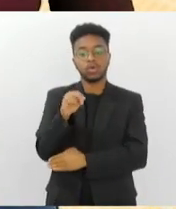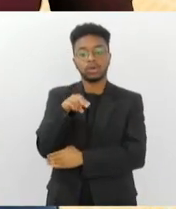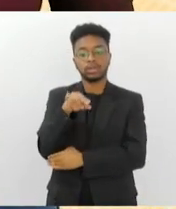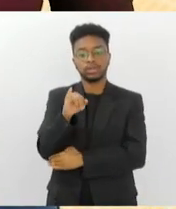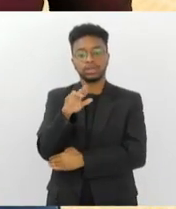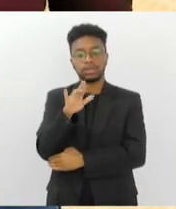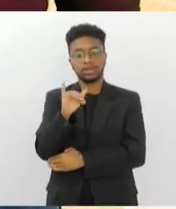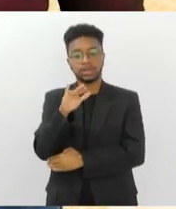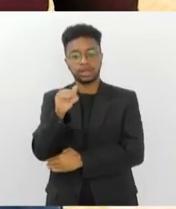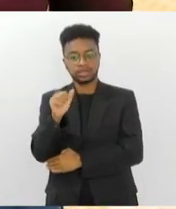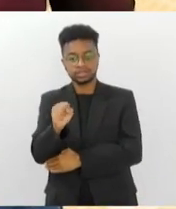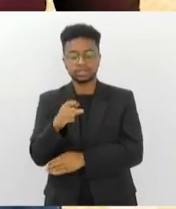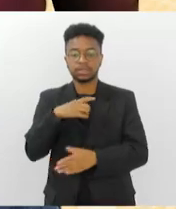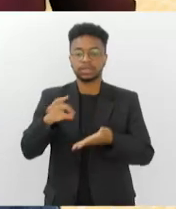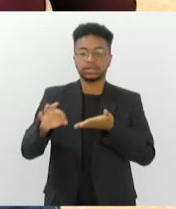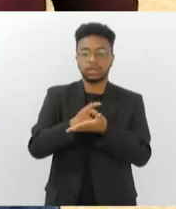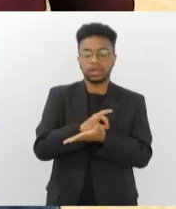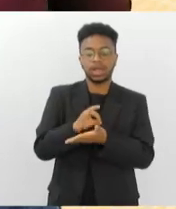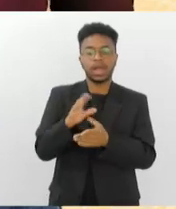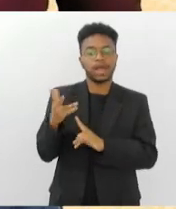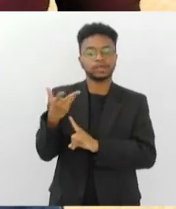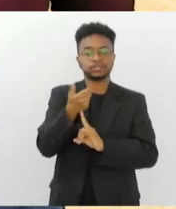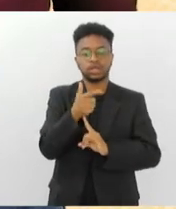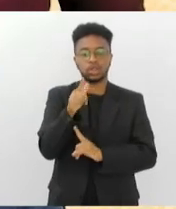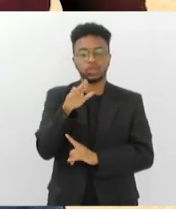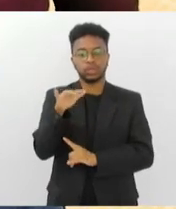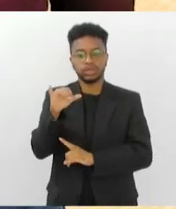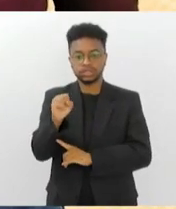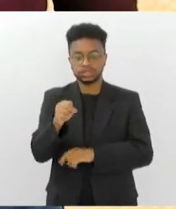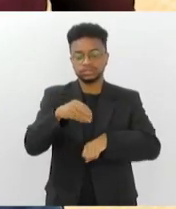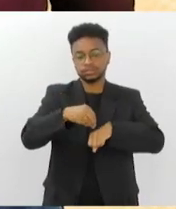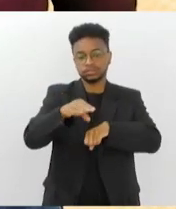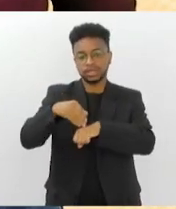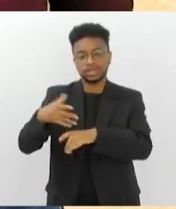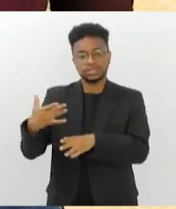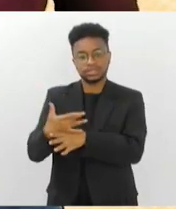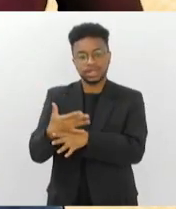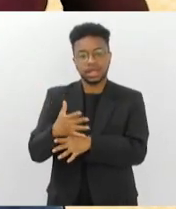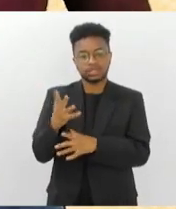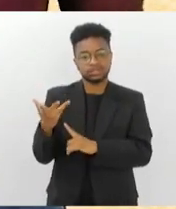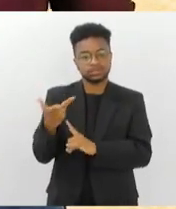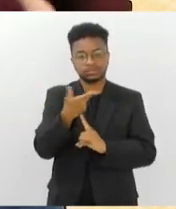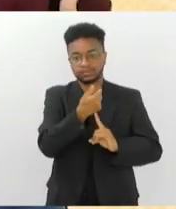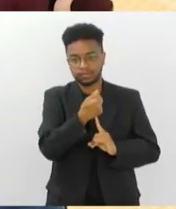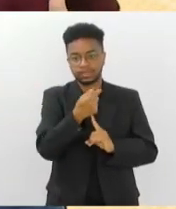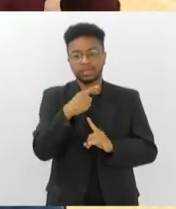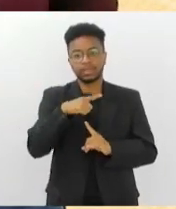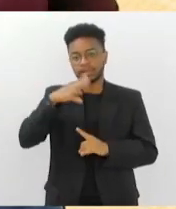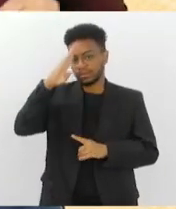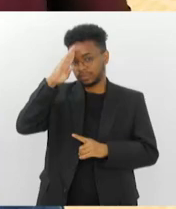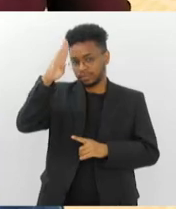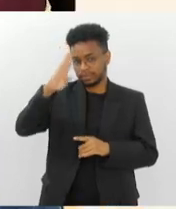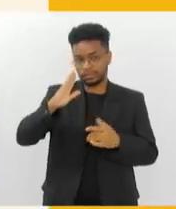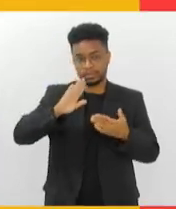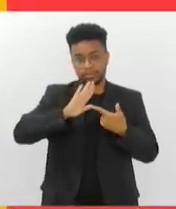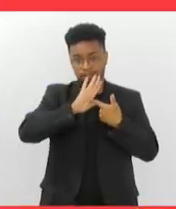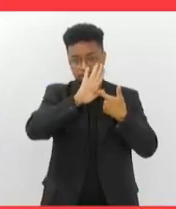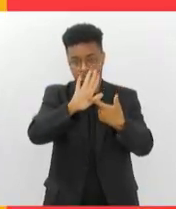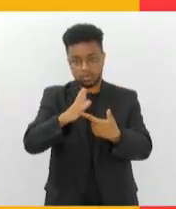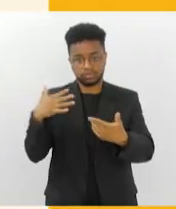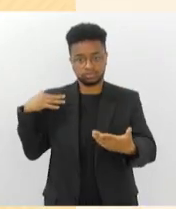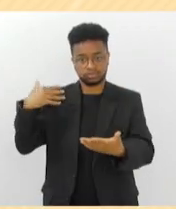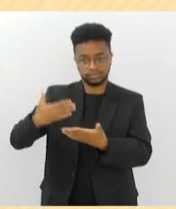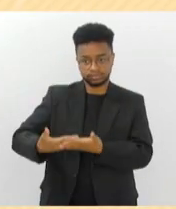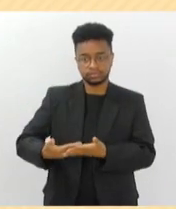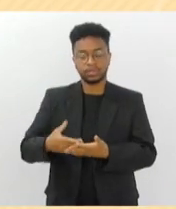com a assinatura do artista Luiz Pizarro, que leva para a Cidade das Artes uma das maiores mostras de sua trajetória.